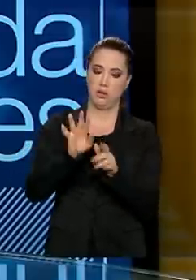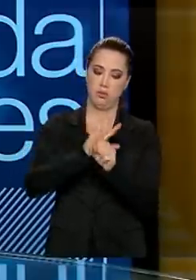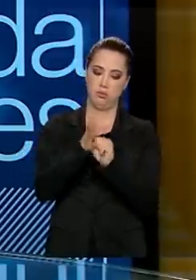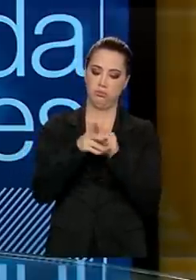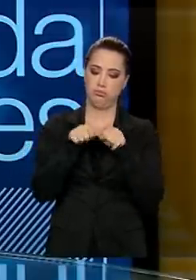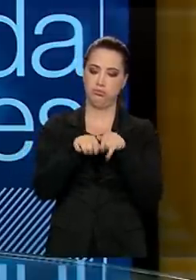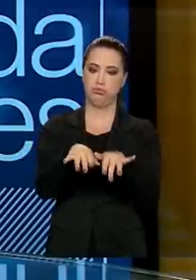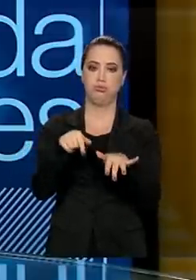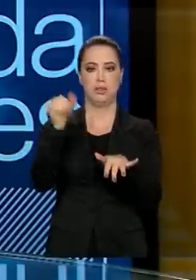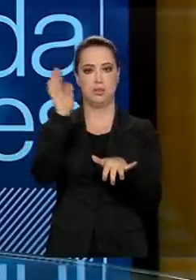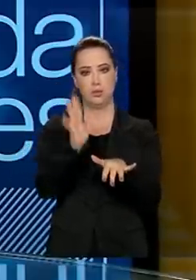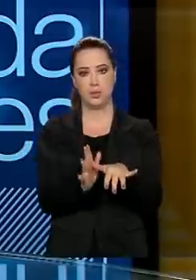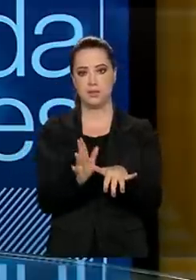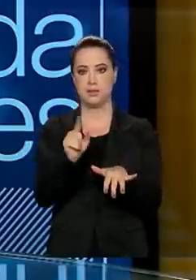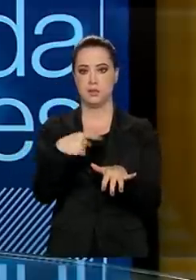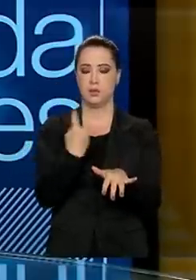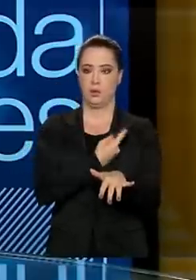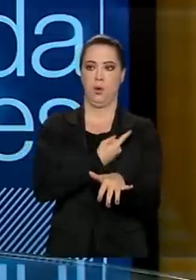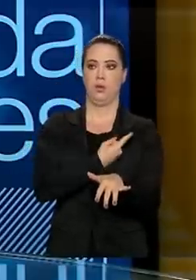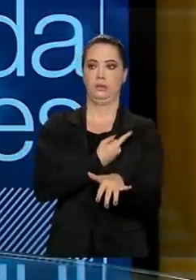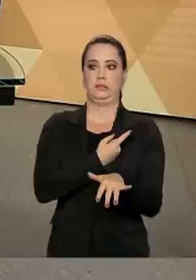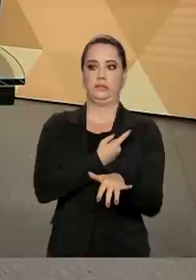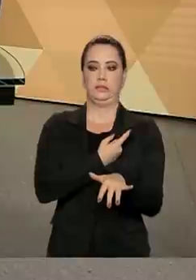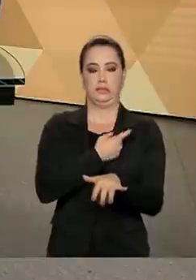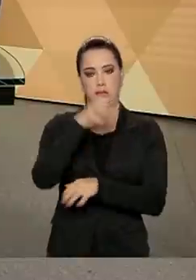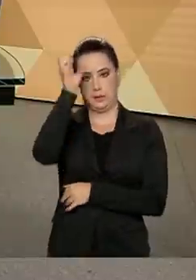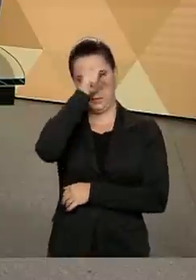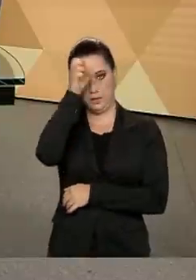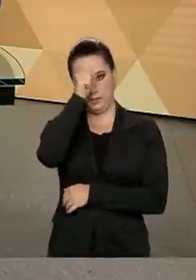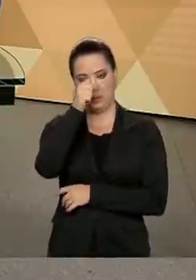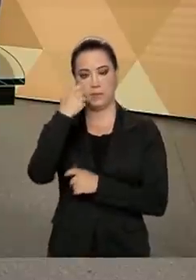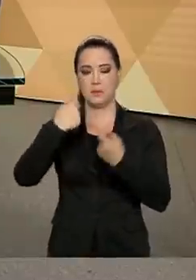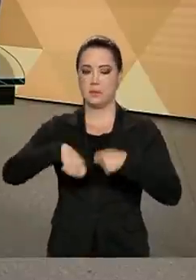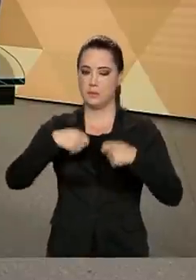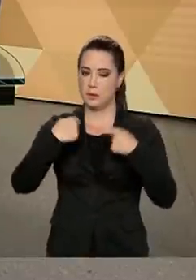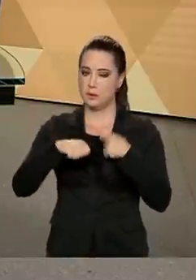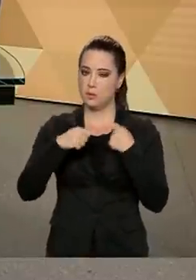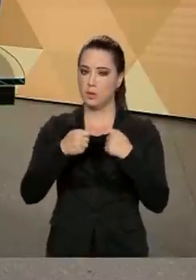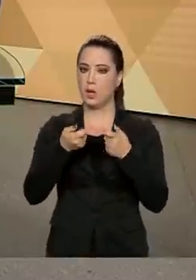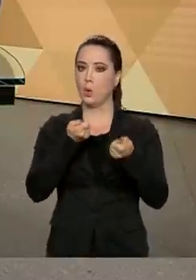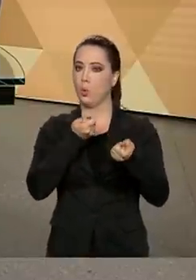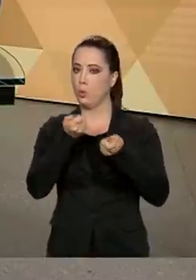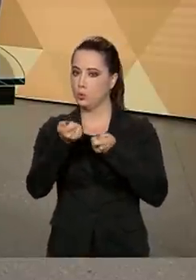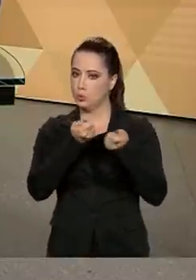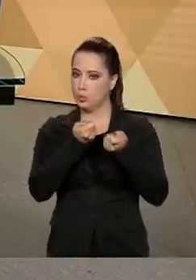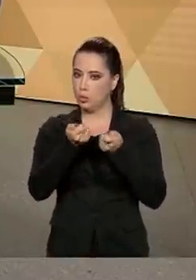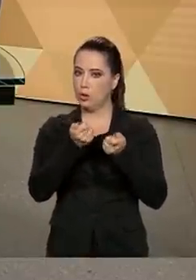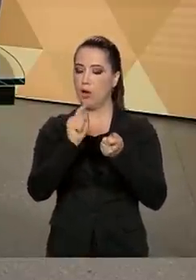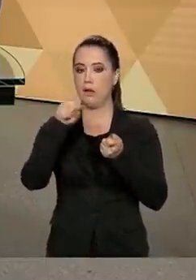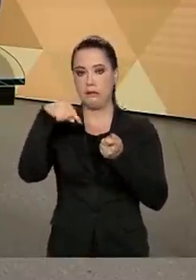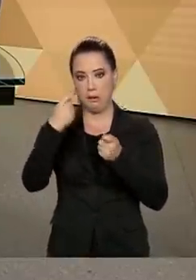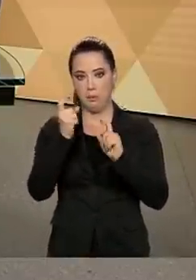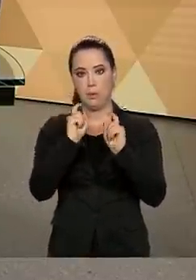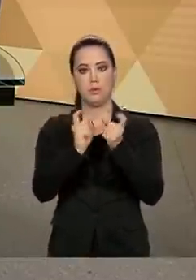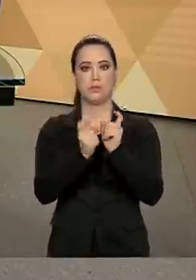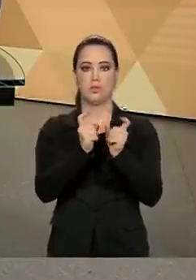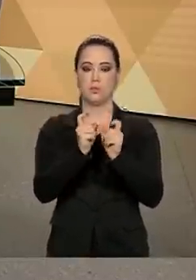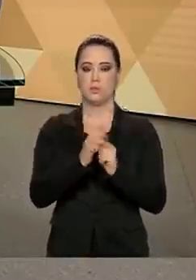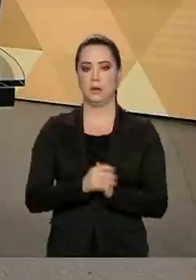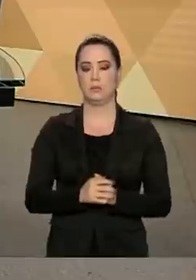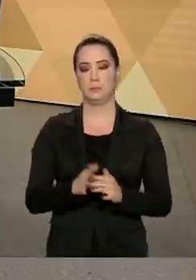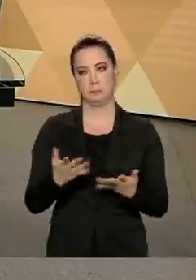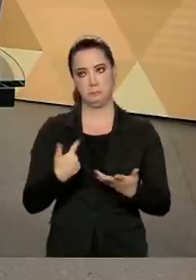aprendemos que o que não é medido não pode ser gerenciado. Eu me recordo que ali no mês de março, aqui em